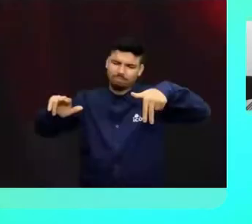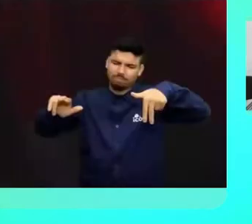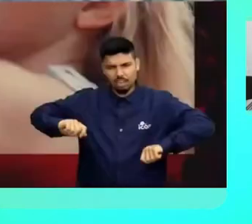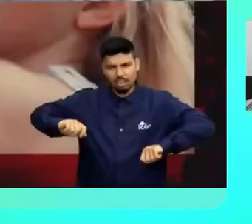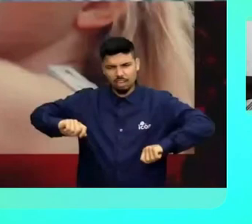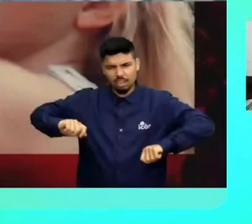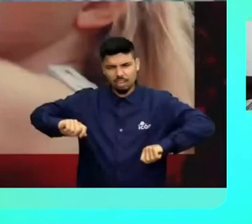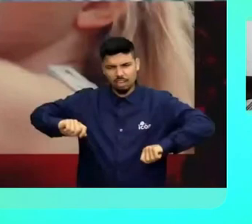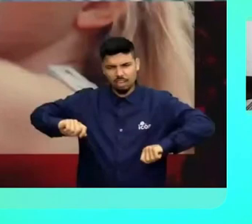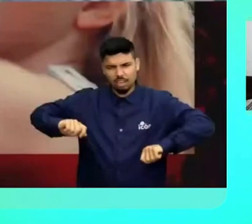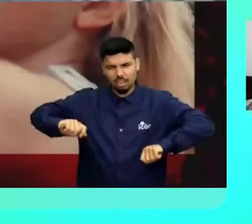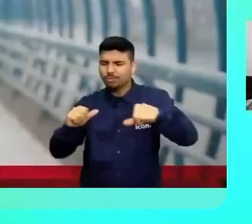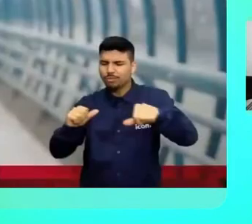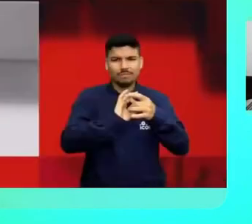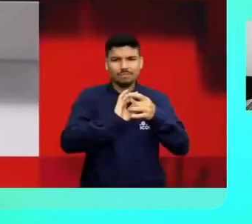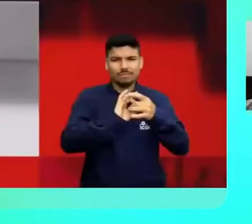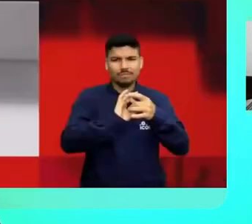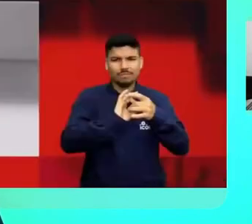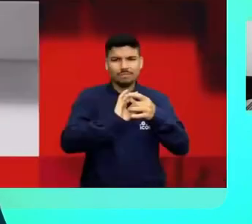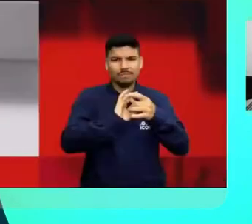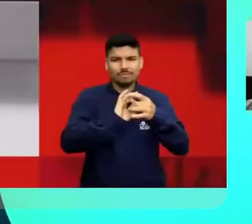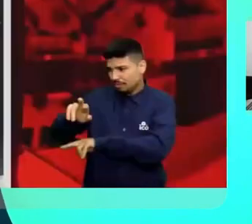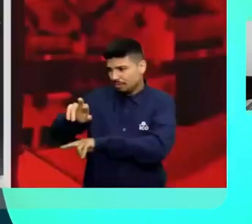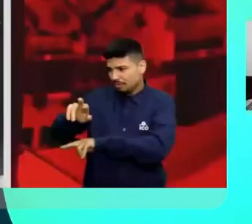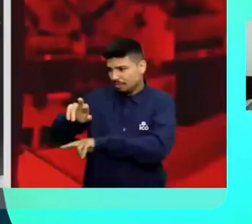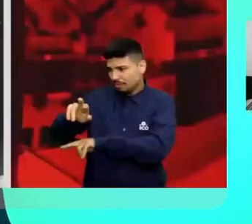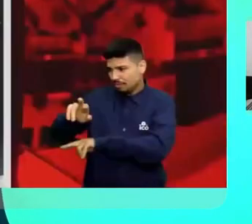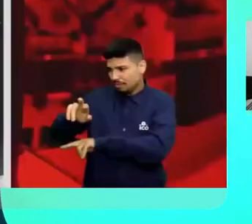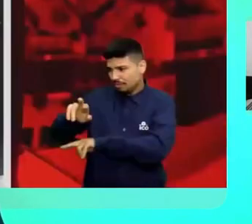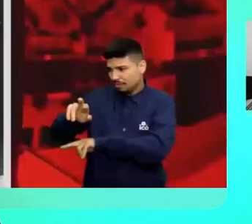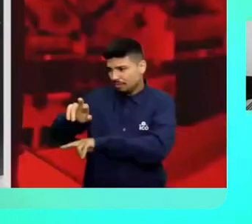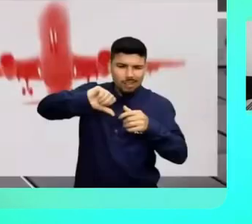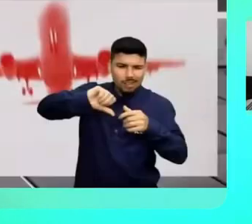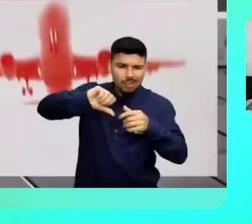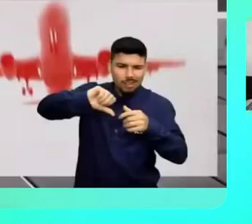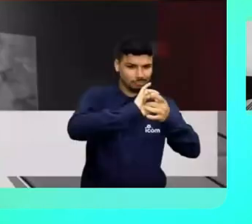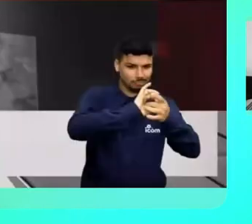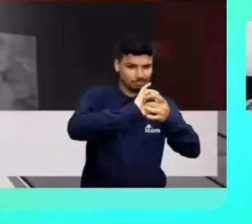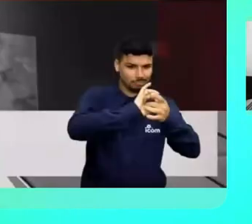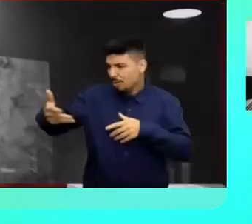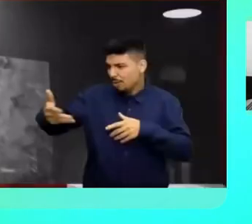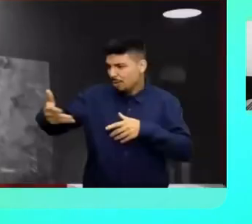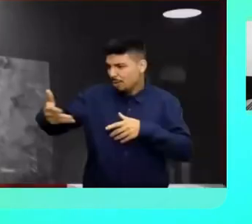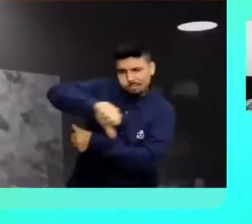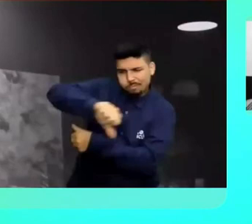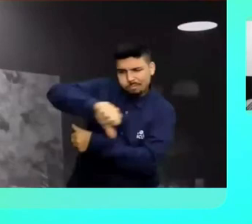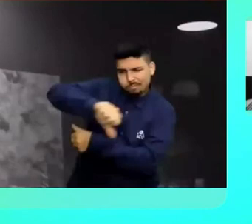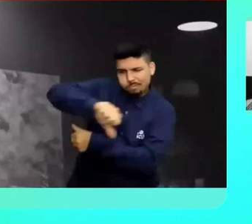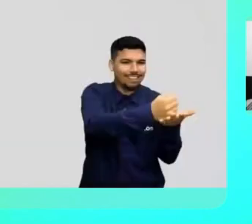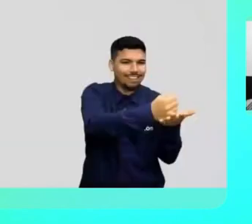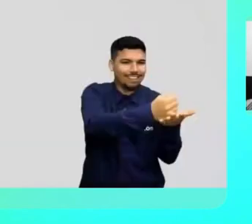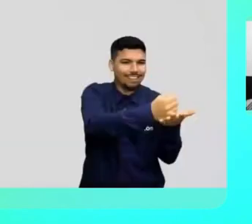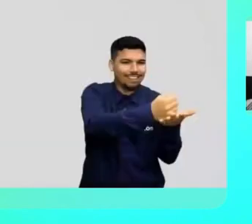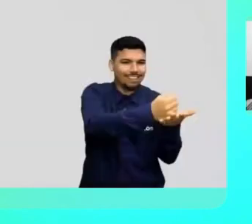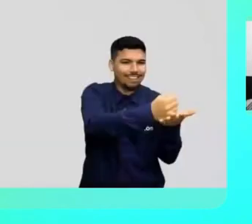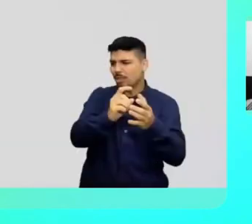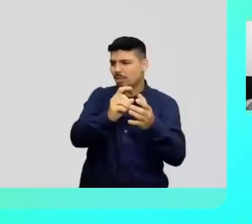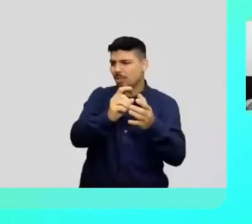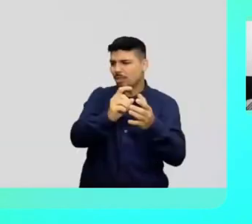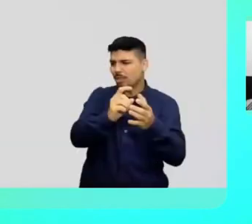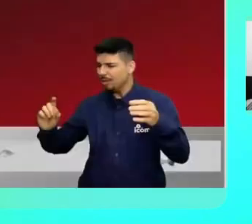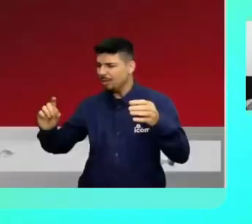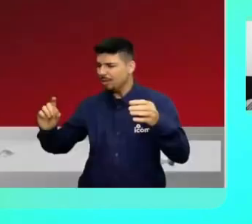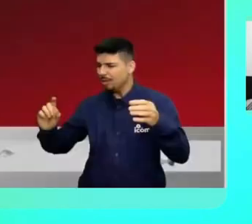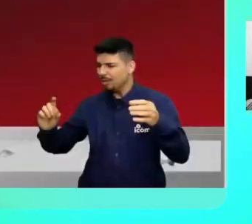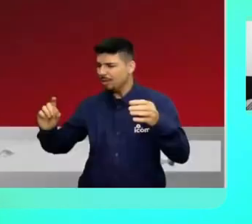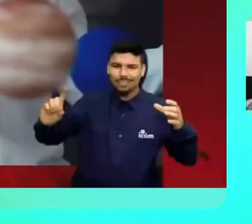diferenças somam. O diferente soma para agregar. O ágil soma para entregar. O ousado soma para inovar. O excluído